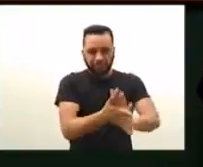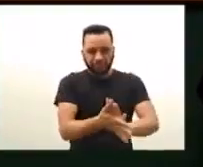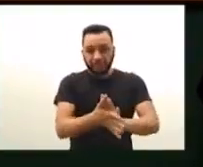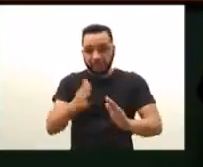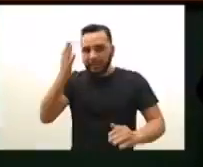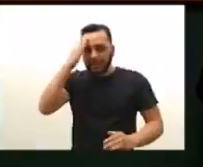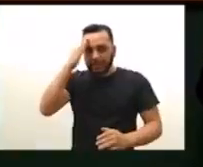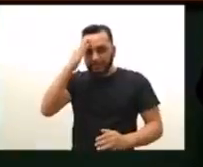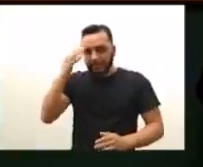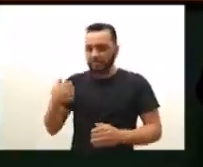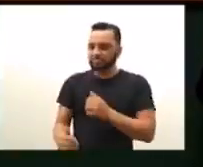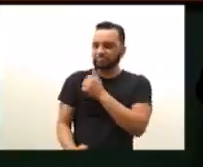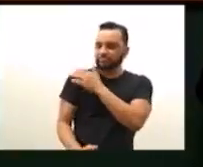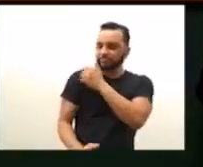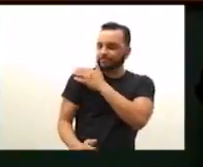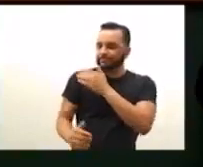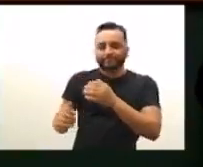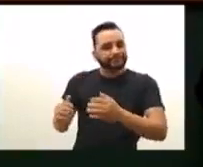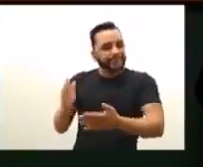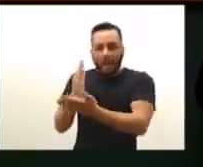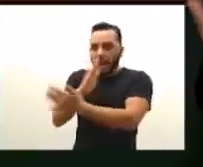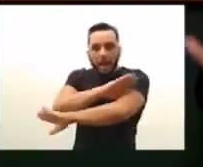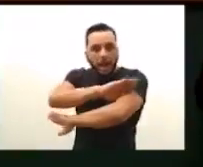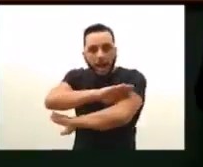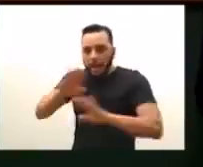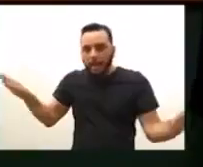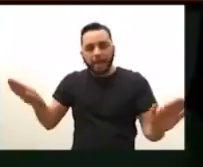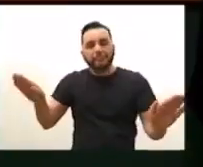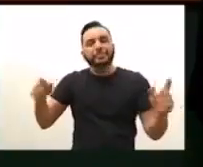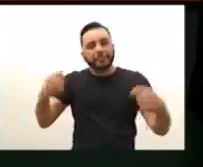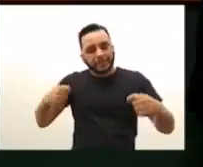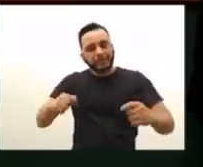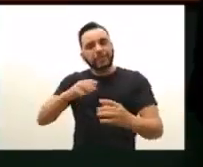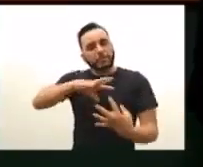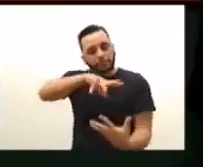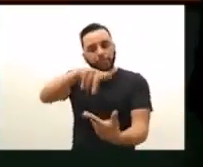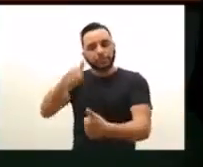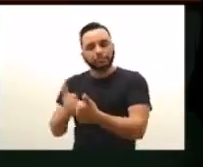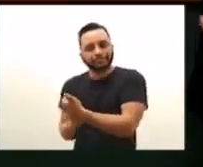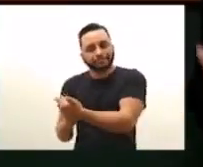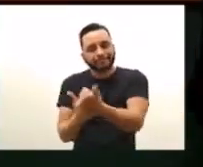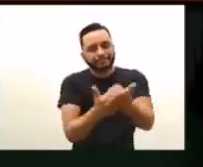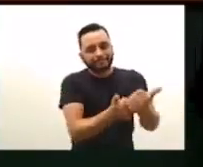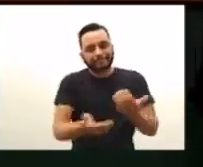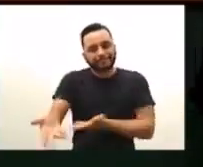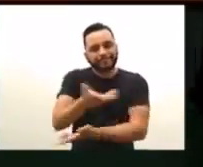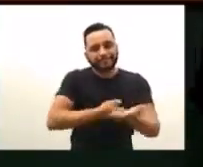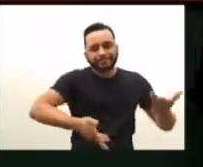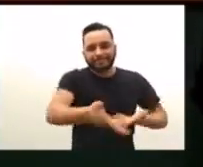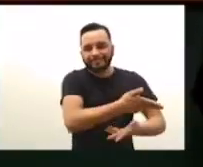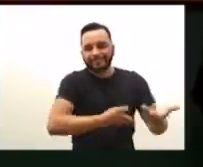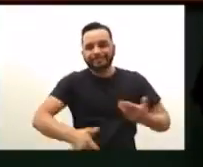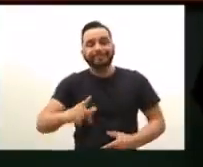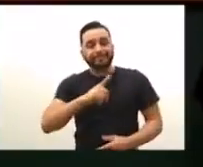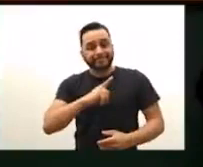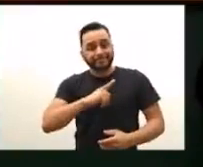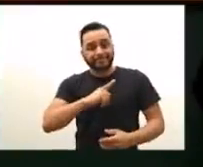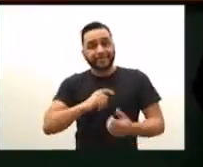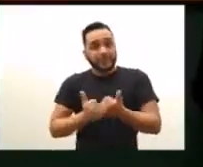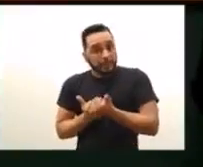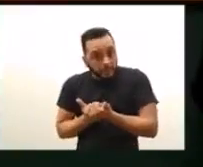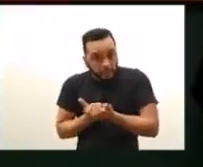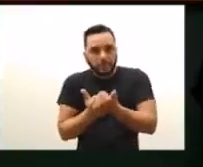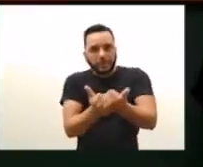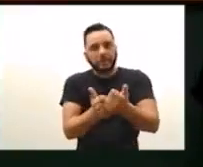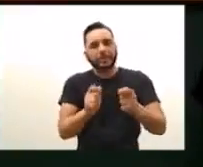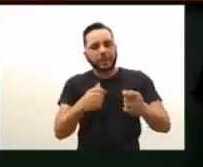combata a discriminação, o preconceito, e a gente viver num mundo solidário. E a solidariedade é capaz de